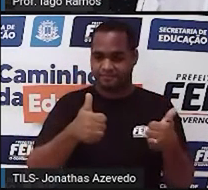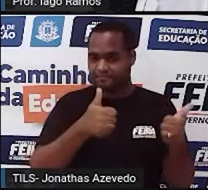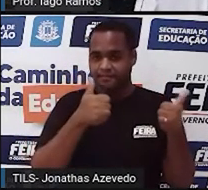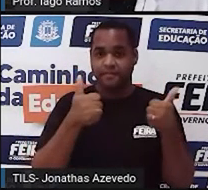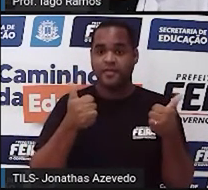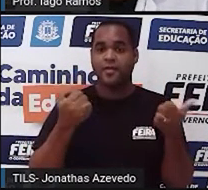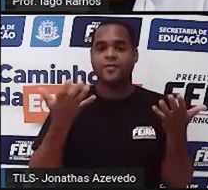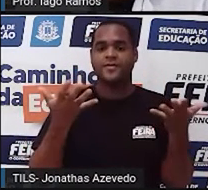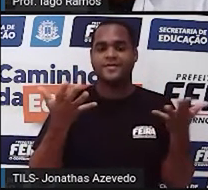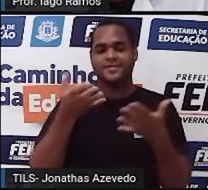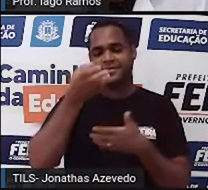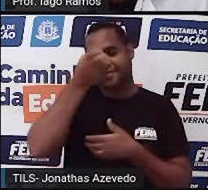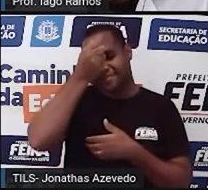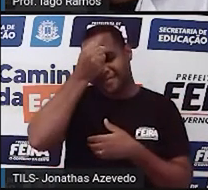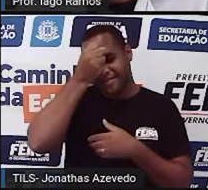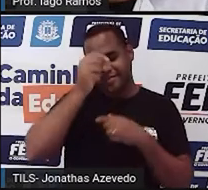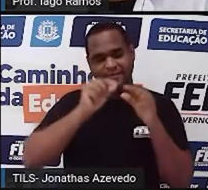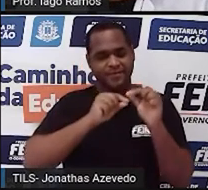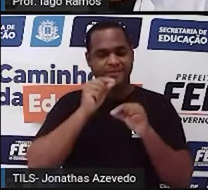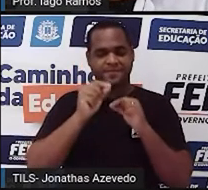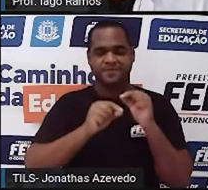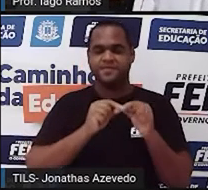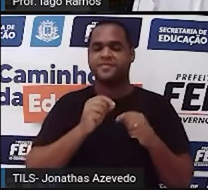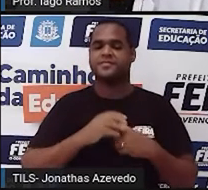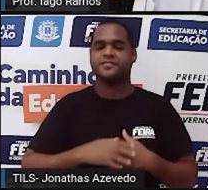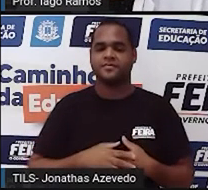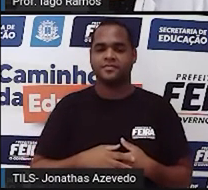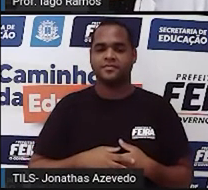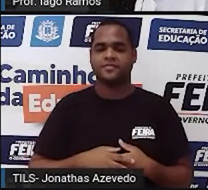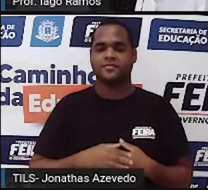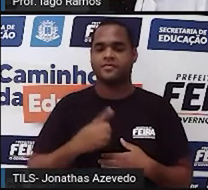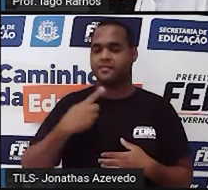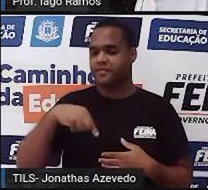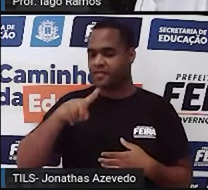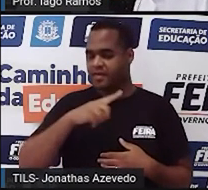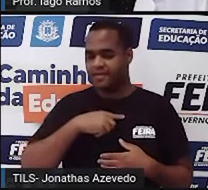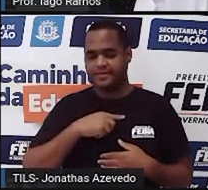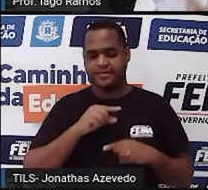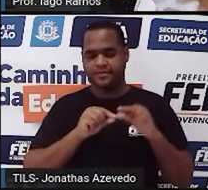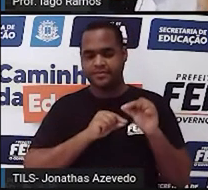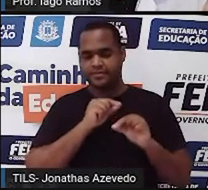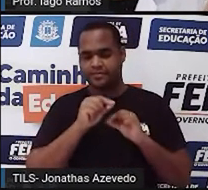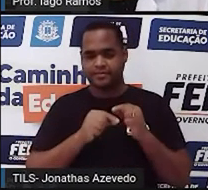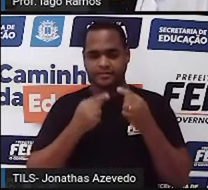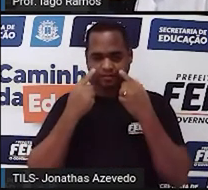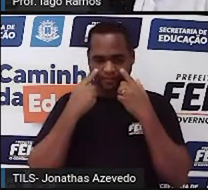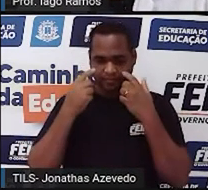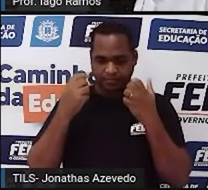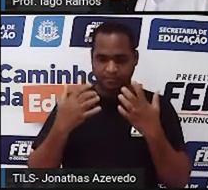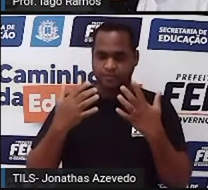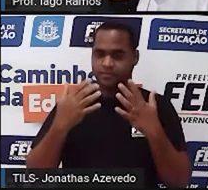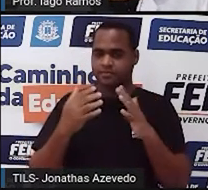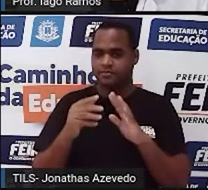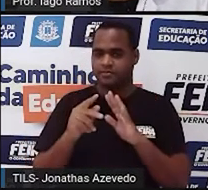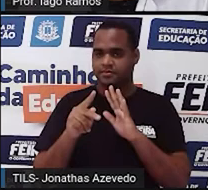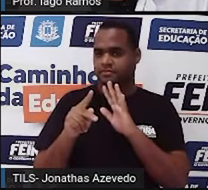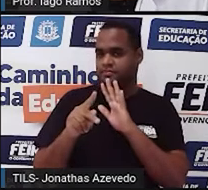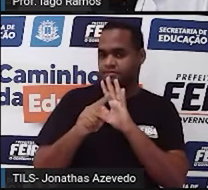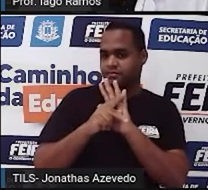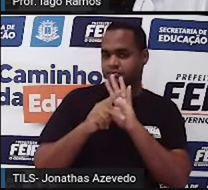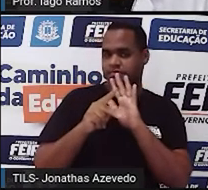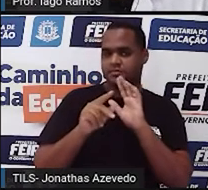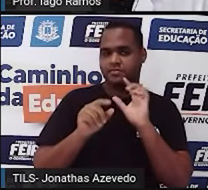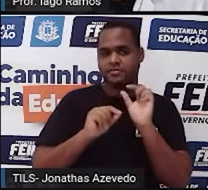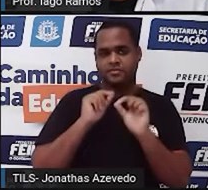que a gente tem para aprender nessa aula? Bom, a gente vai ver aí propriedades, né? Sobre